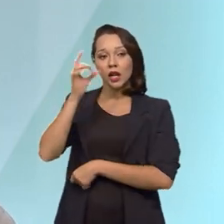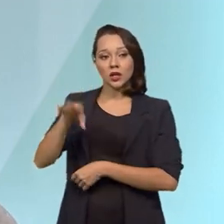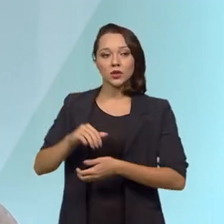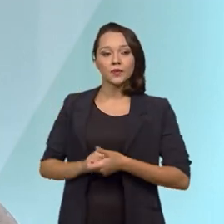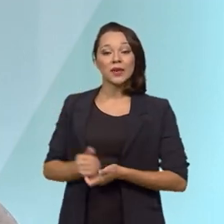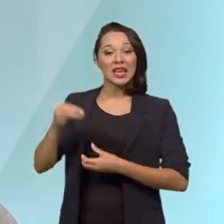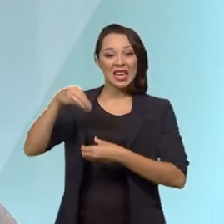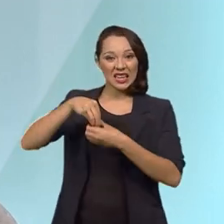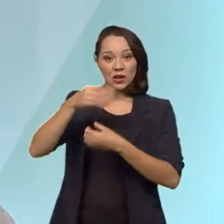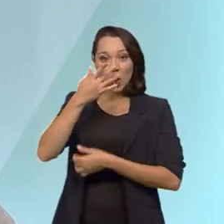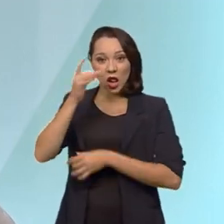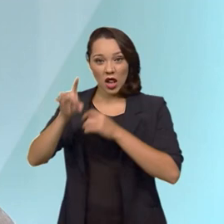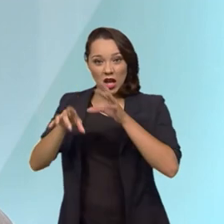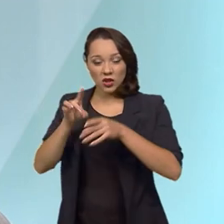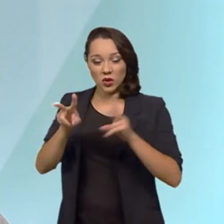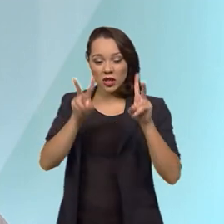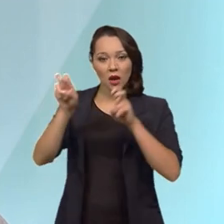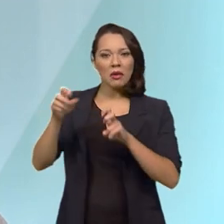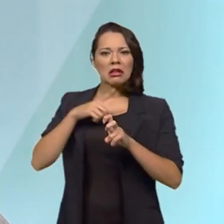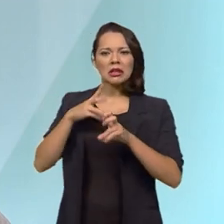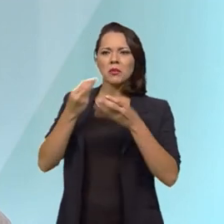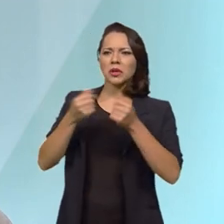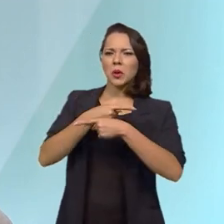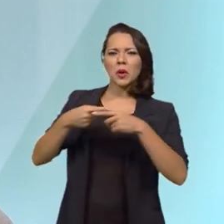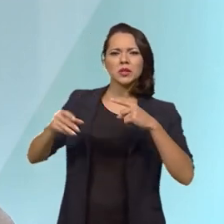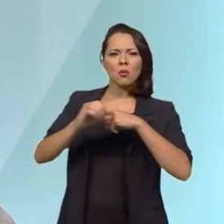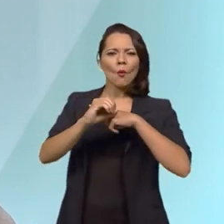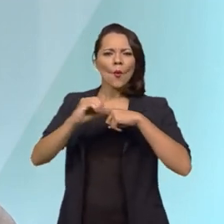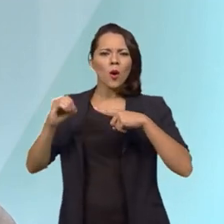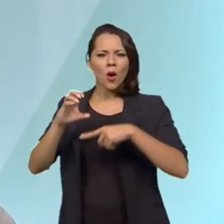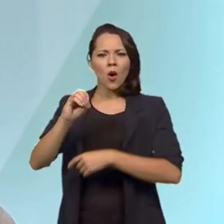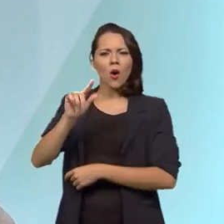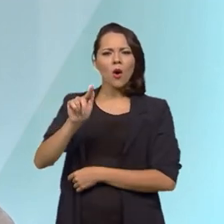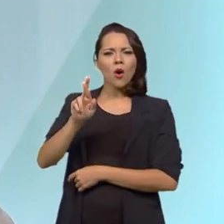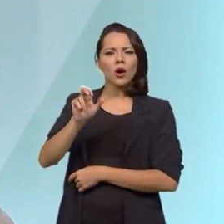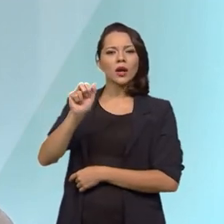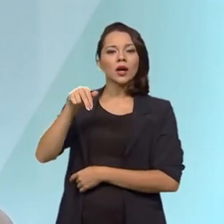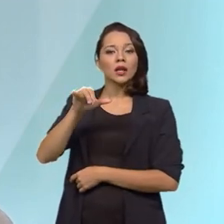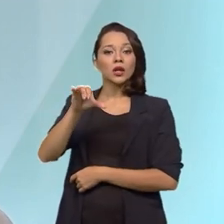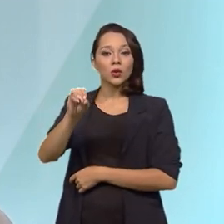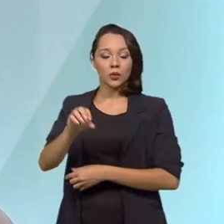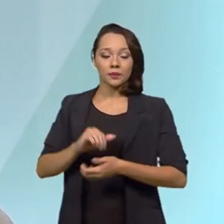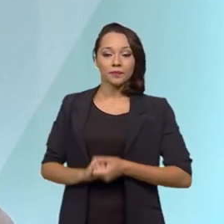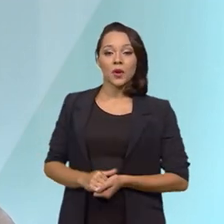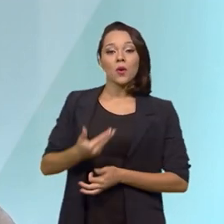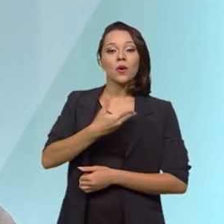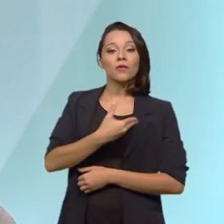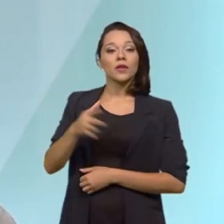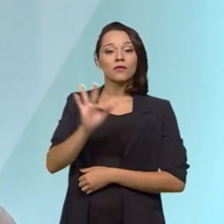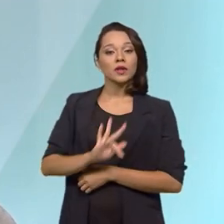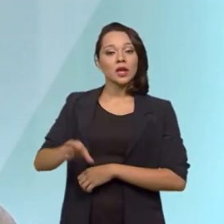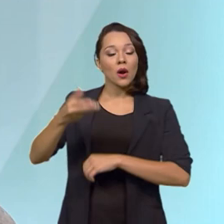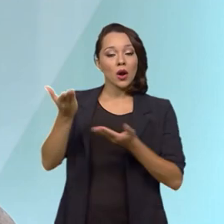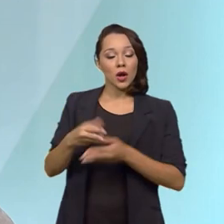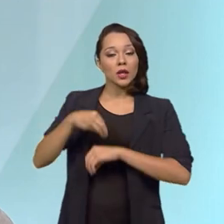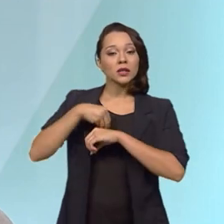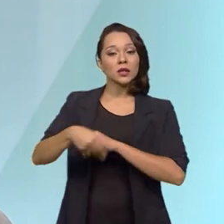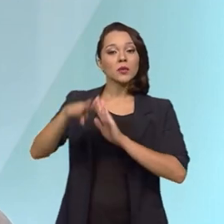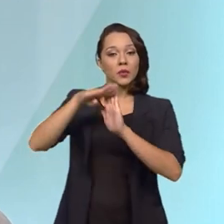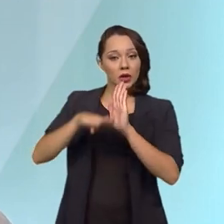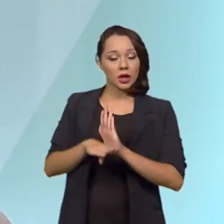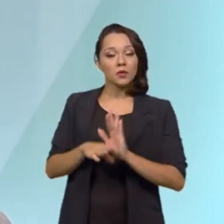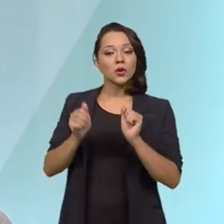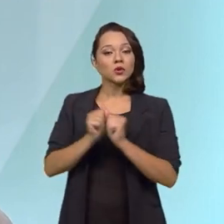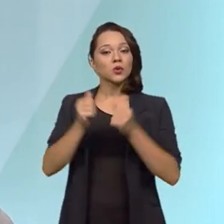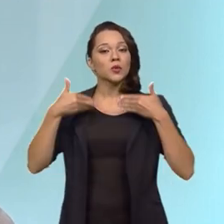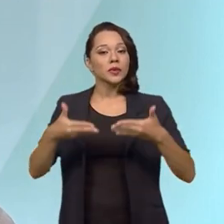dentro desse lixo, nós temos muito resíduo orgânico, muito lixo orgânico. O governo federal agora está lançando um programa, o Ministério